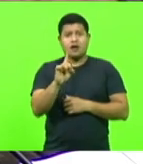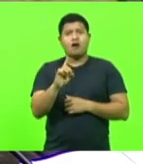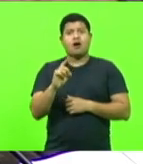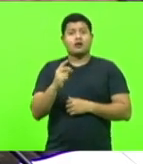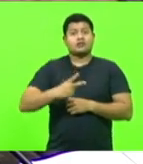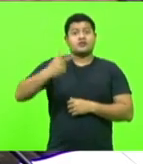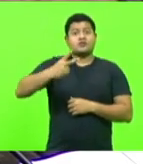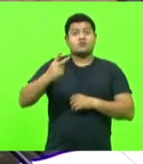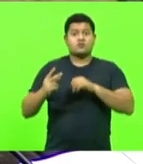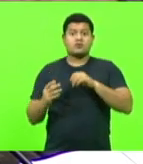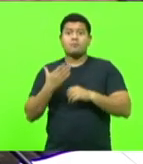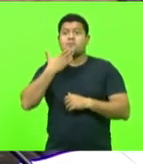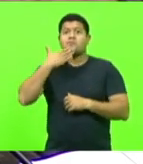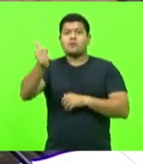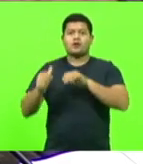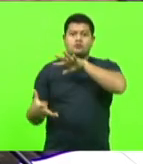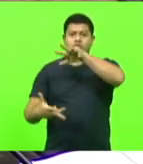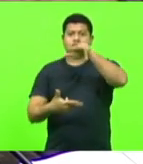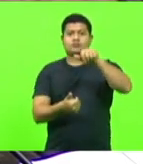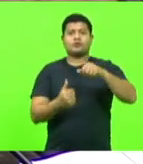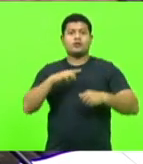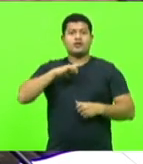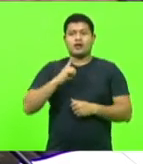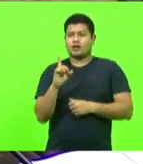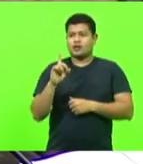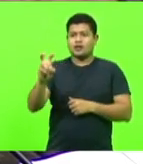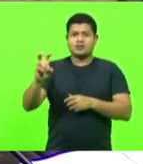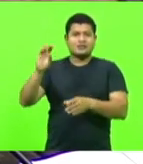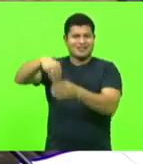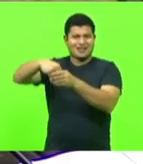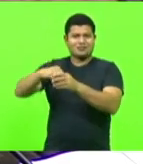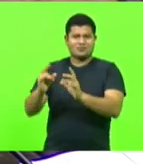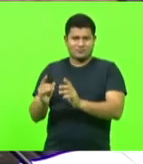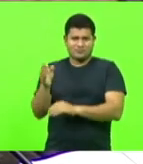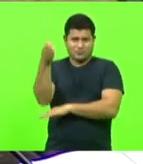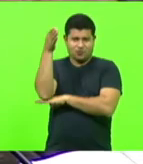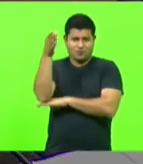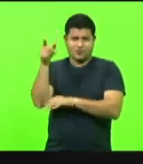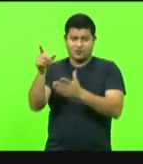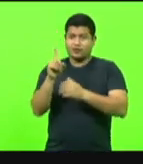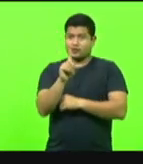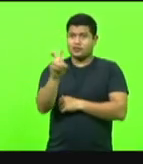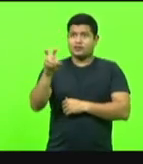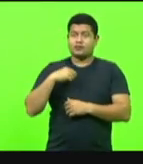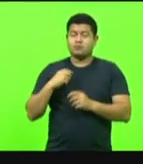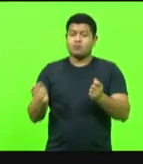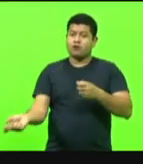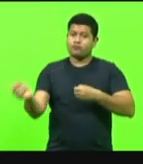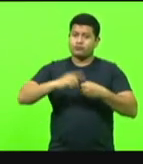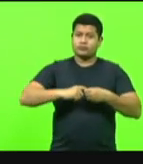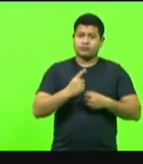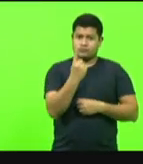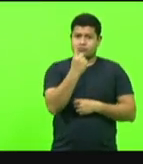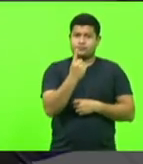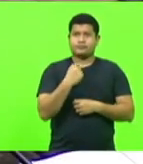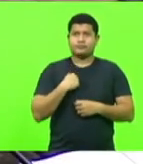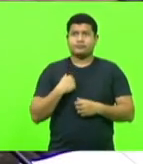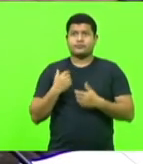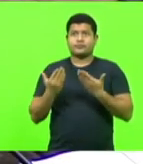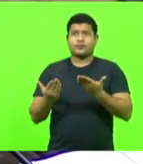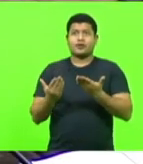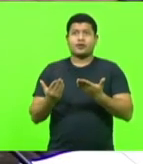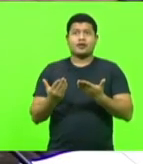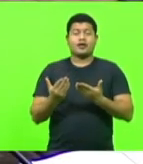Está lá. Tem 15 casas de banhos, pode passar. Pois bem, pode voltar um para mim, por favor? Pois bem, Santa